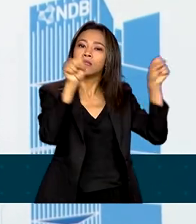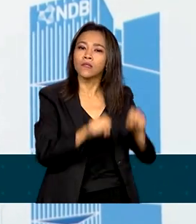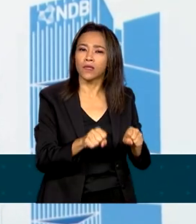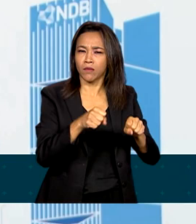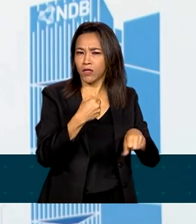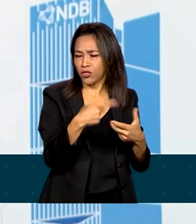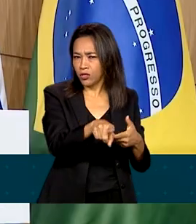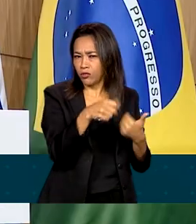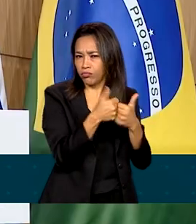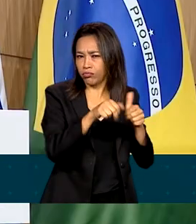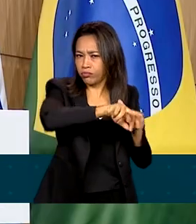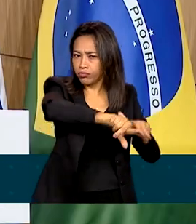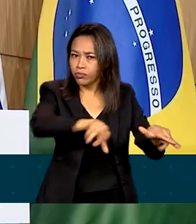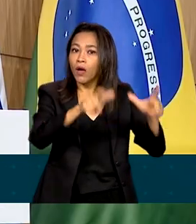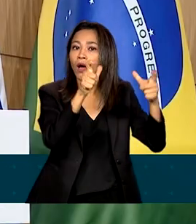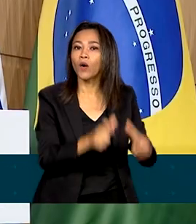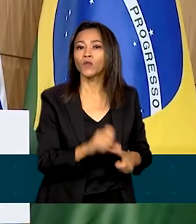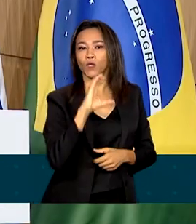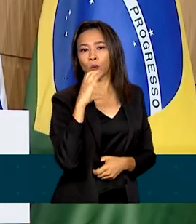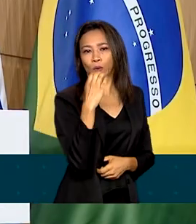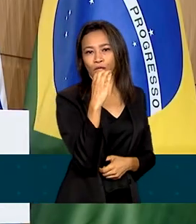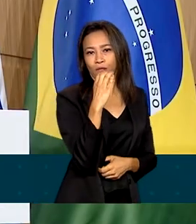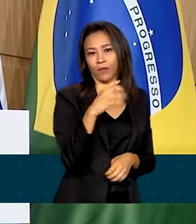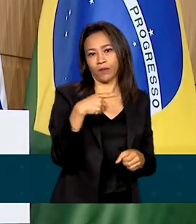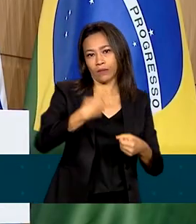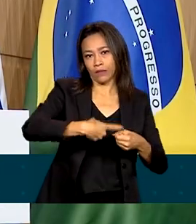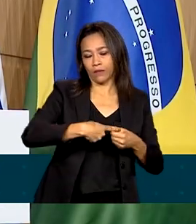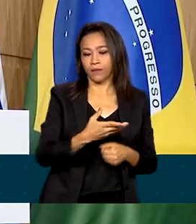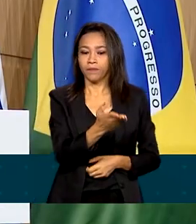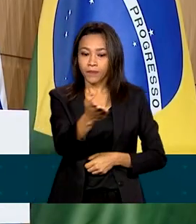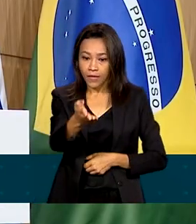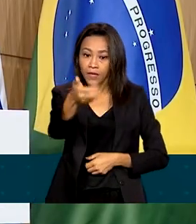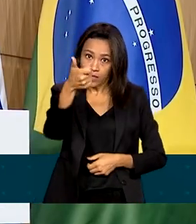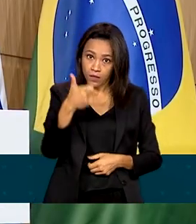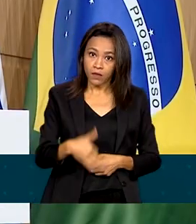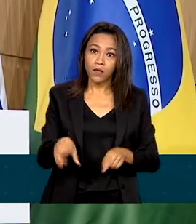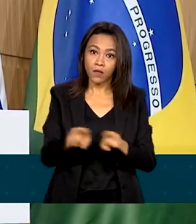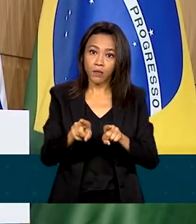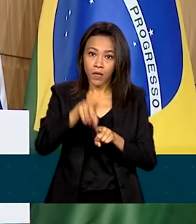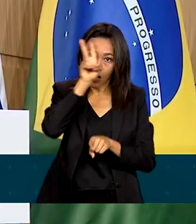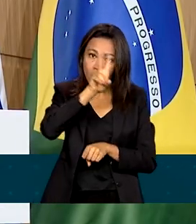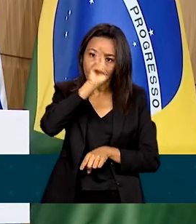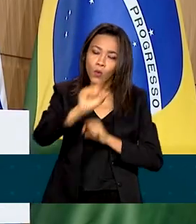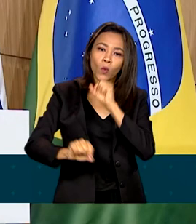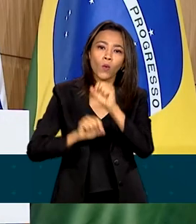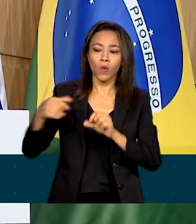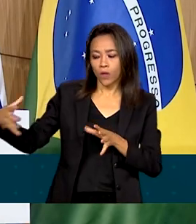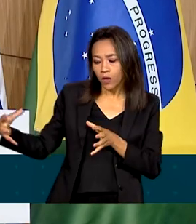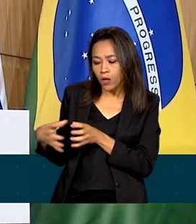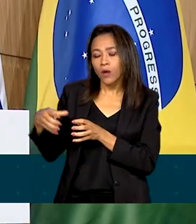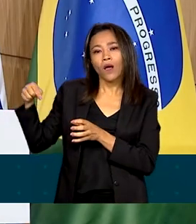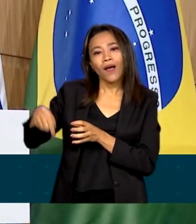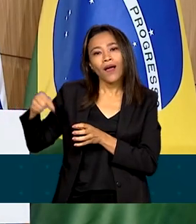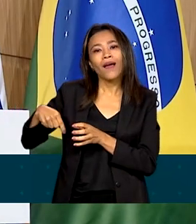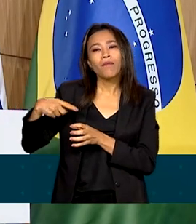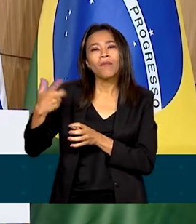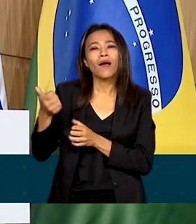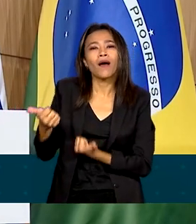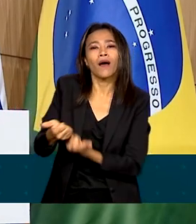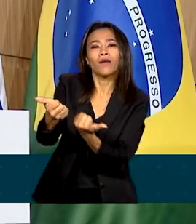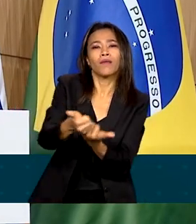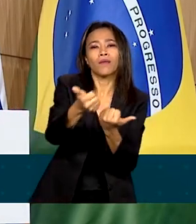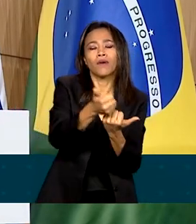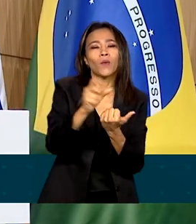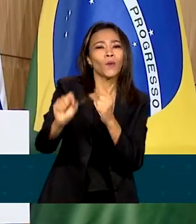de Curitiba. O presidente Lula lembrou que o Banco do BRICS é uma alternativa às instituições tradicionais de